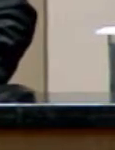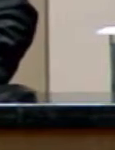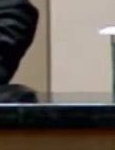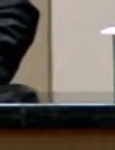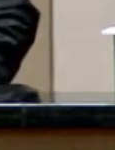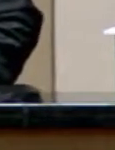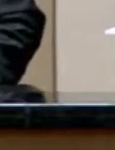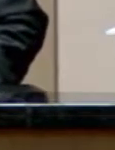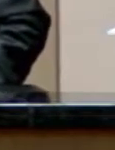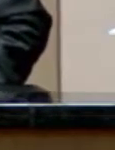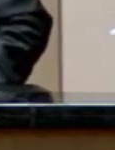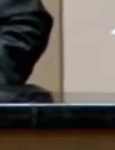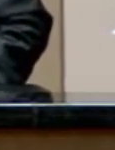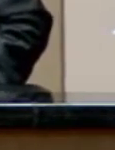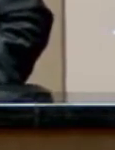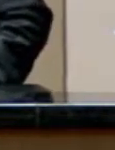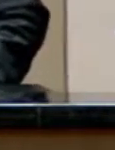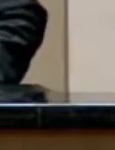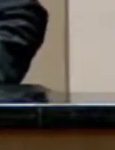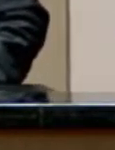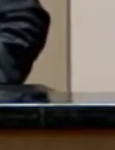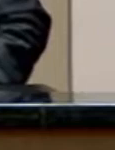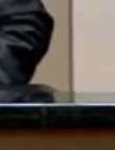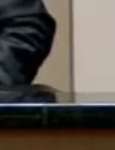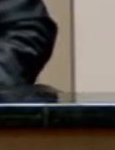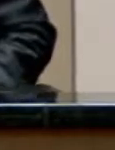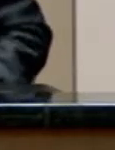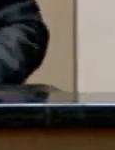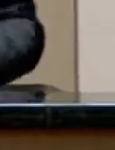Reaberta a sessão, ordem do dia.